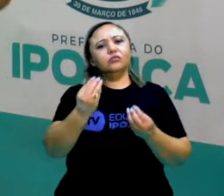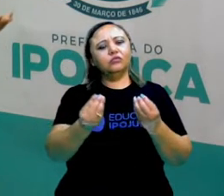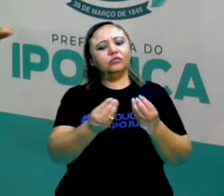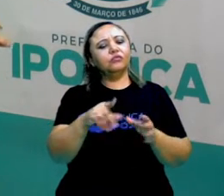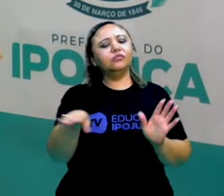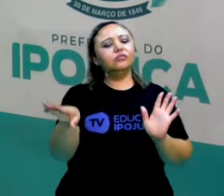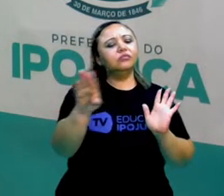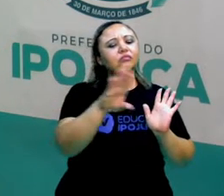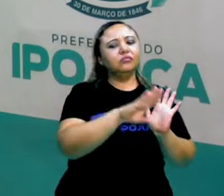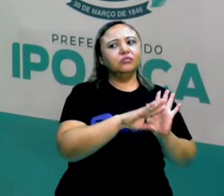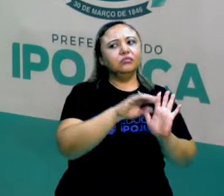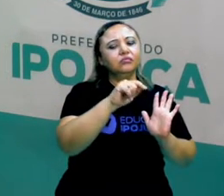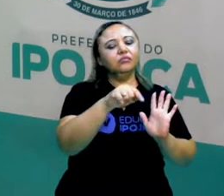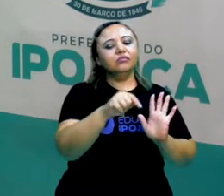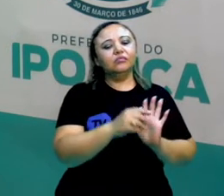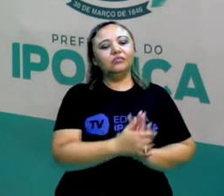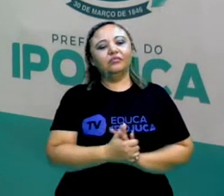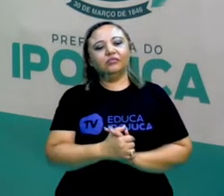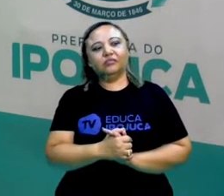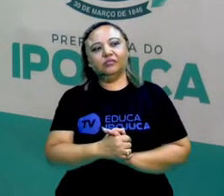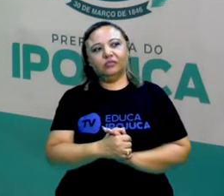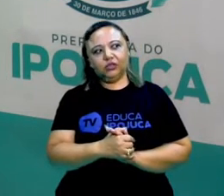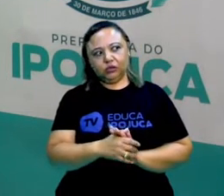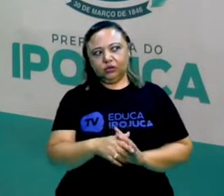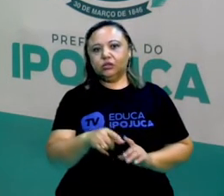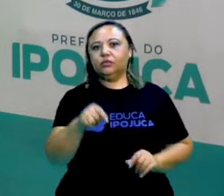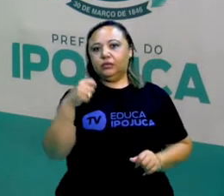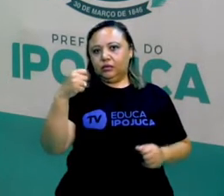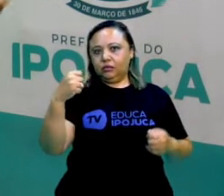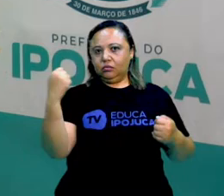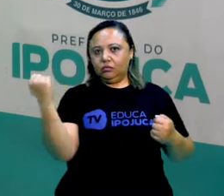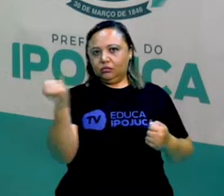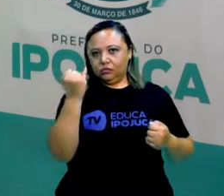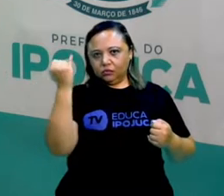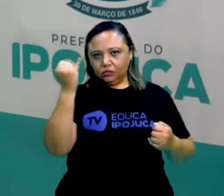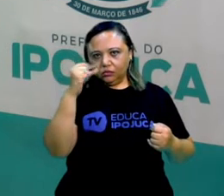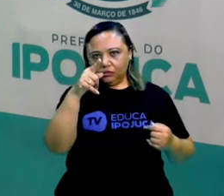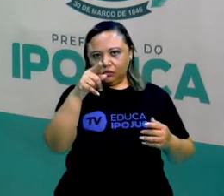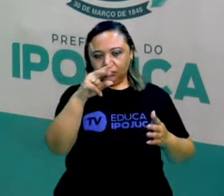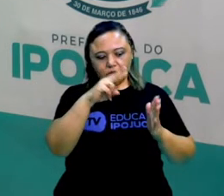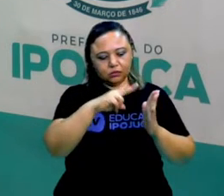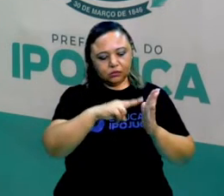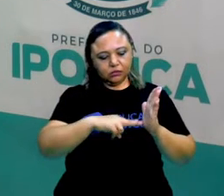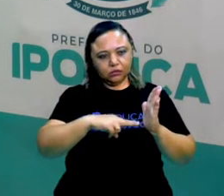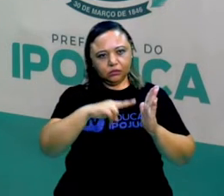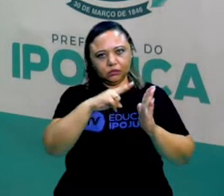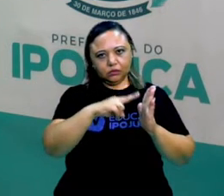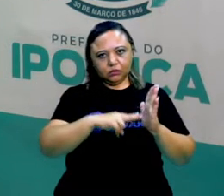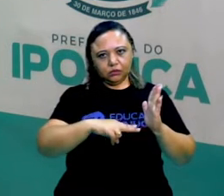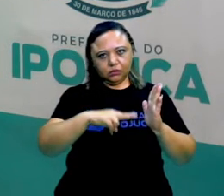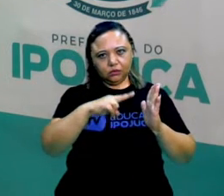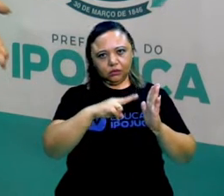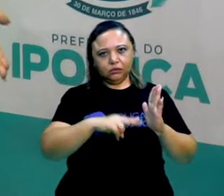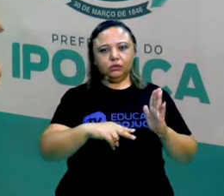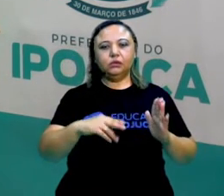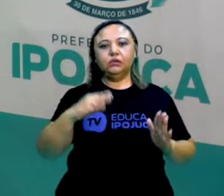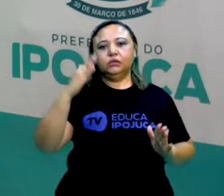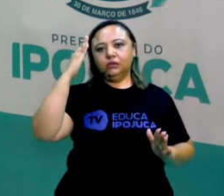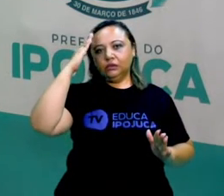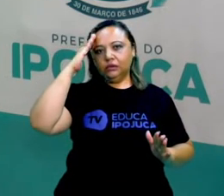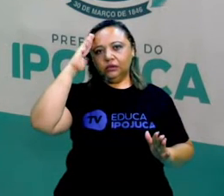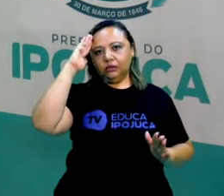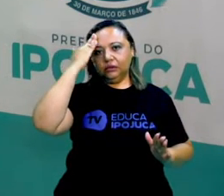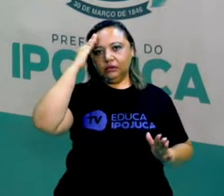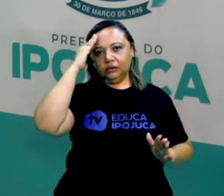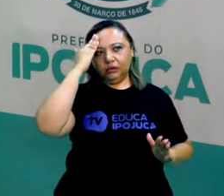entender que você leu o texto, você leu a história. Depois a gente vai compreender o que aconteceu